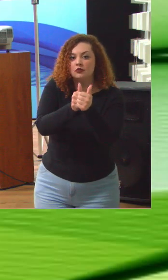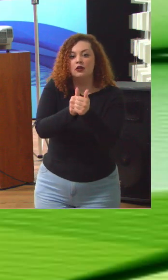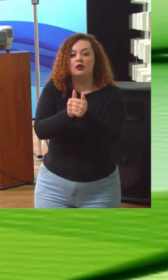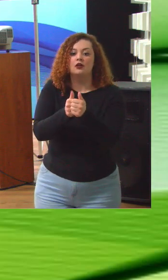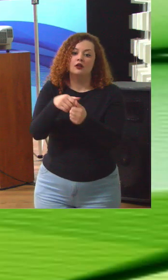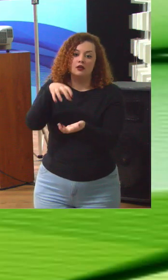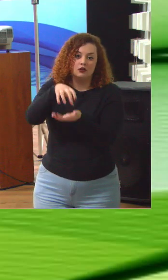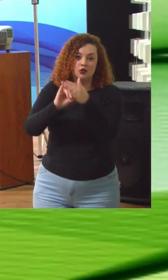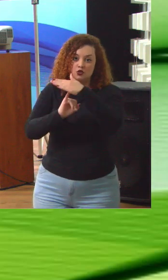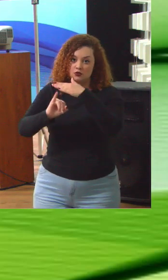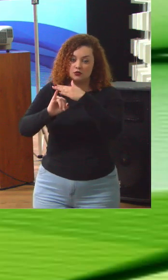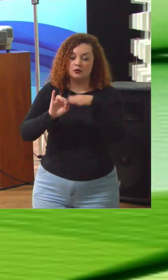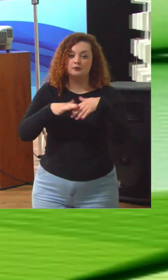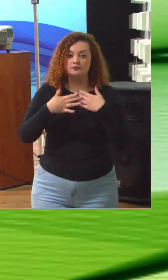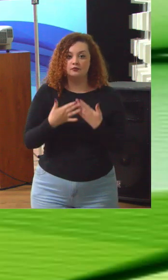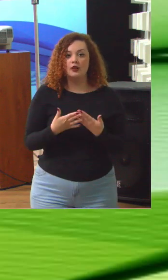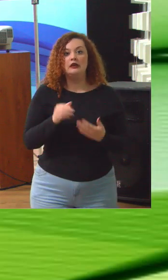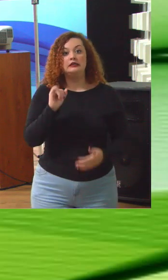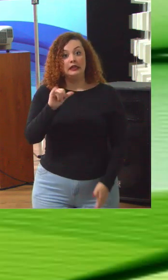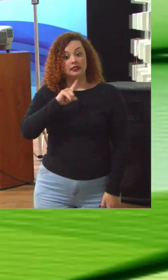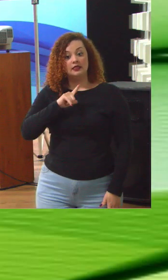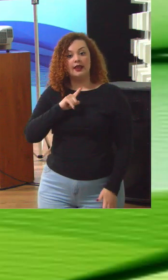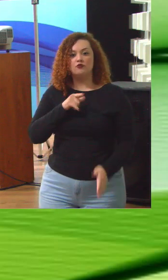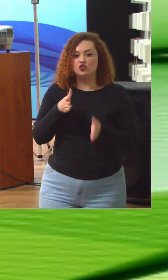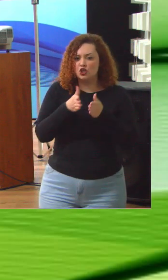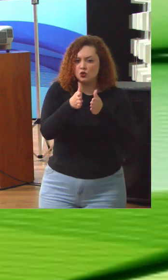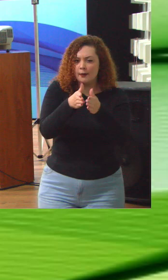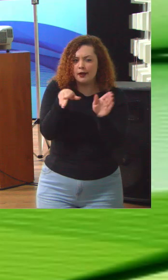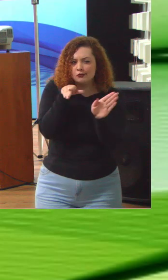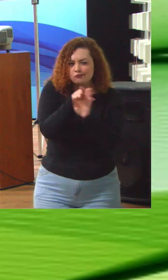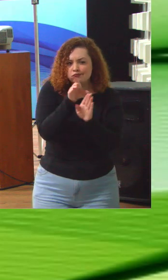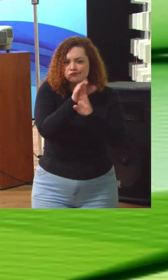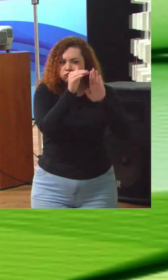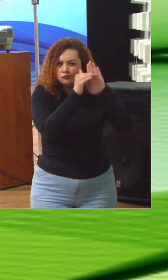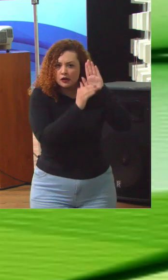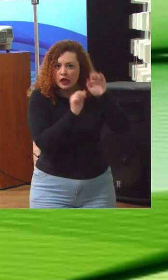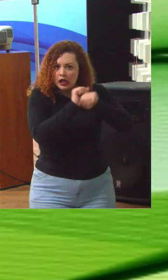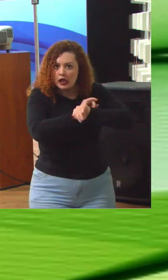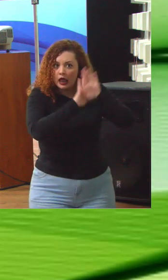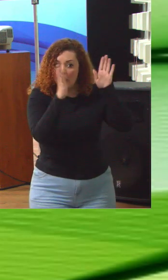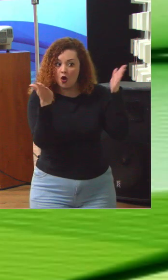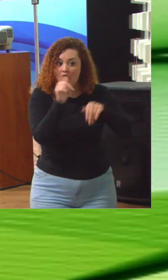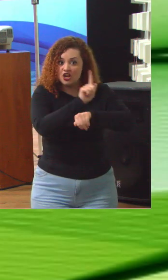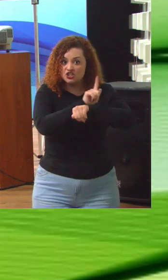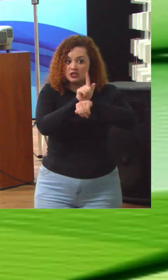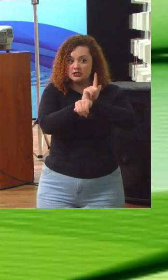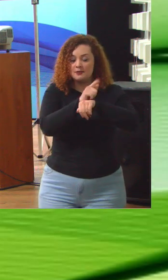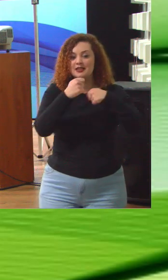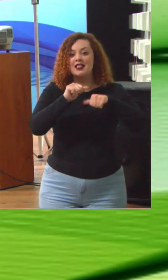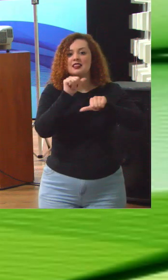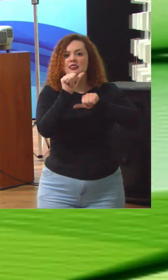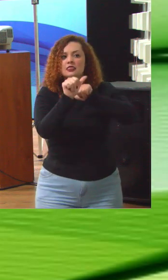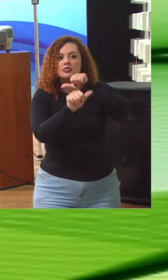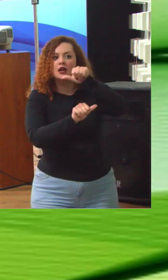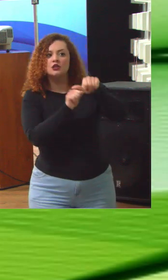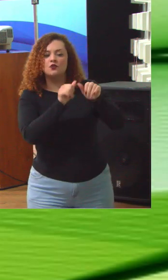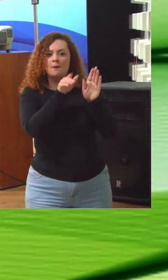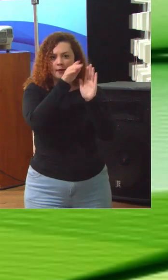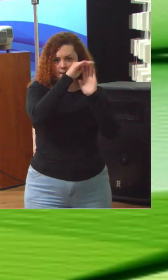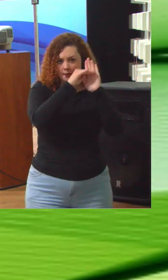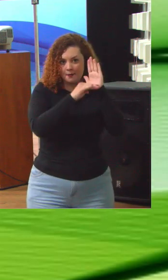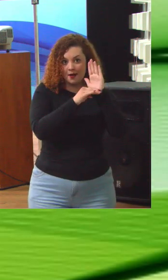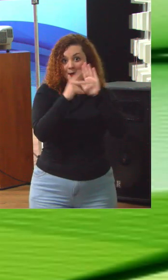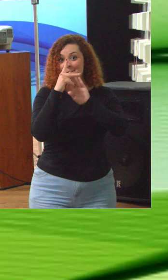existam direcionamentos claros, cabe a gestão agora transformar esse direcionamento em